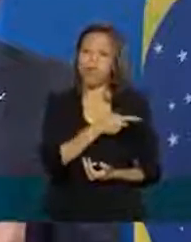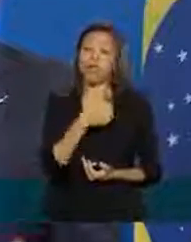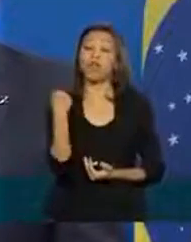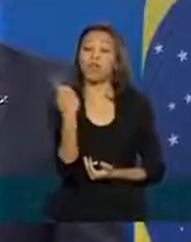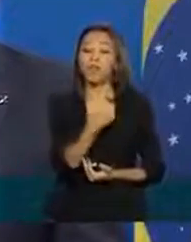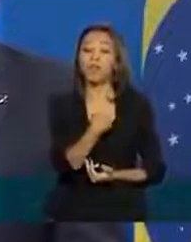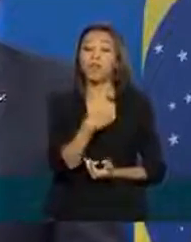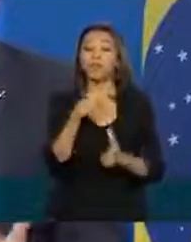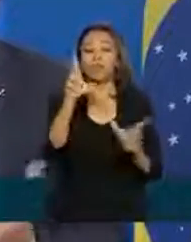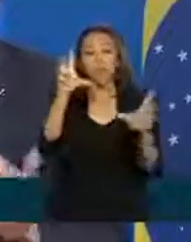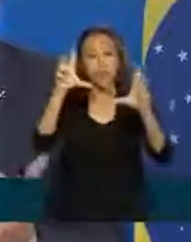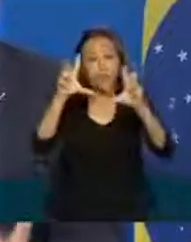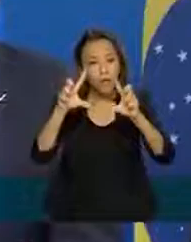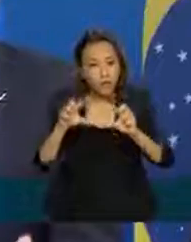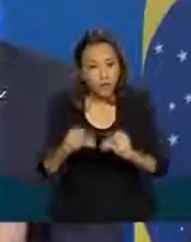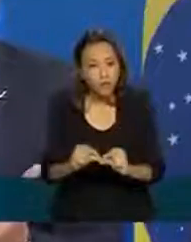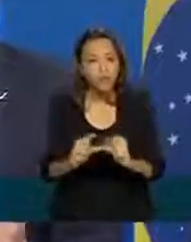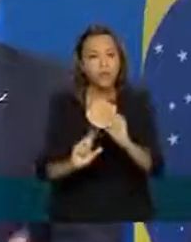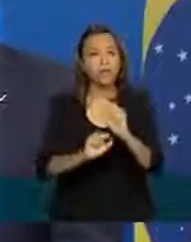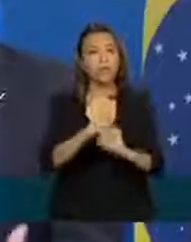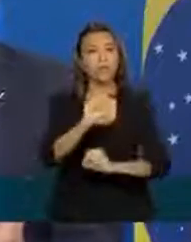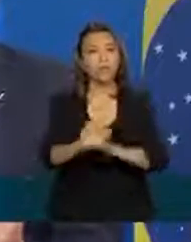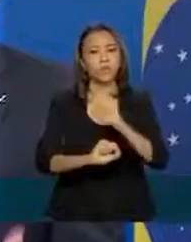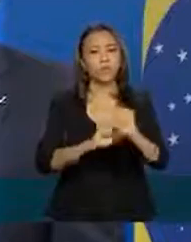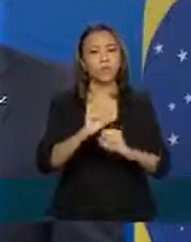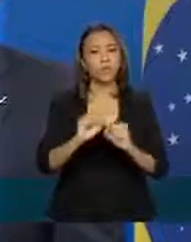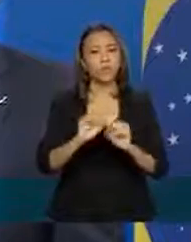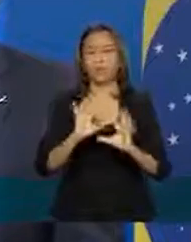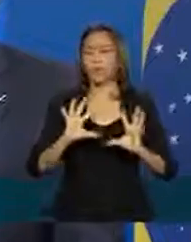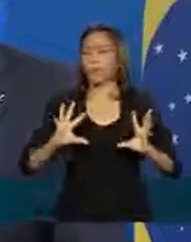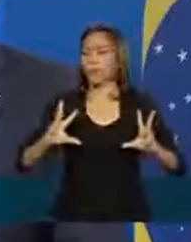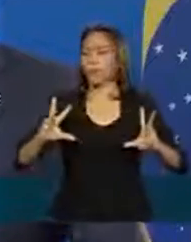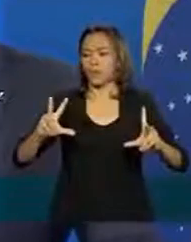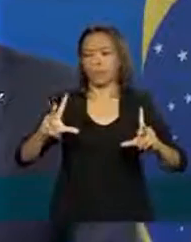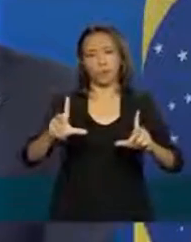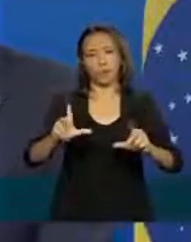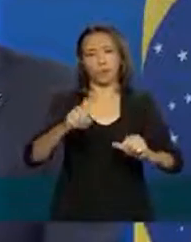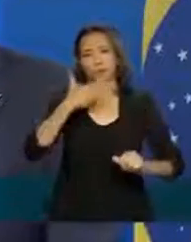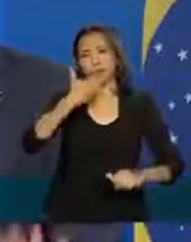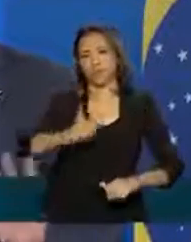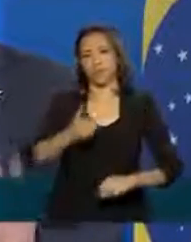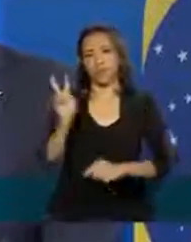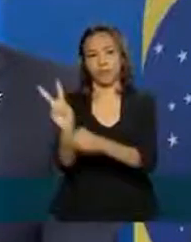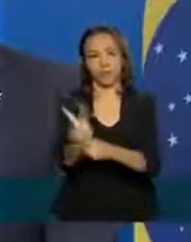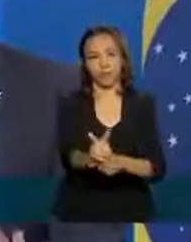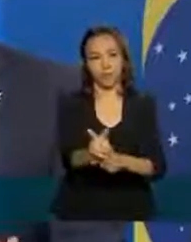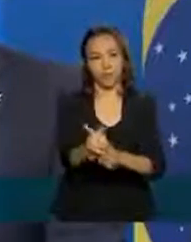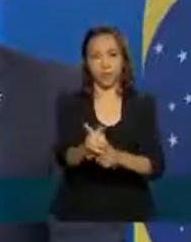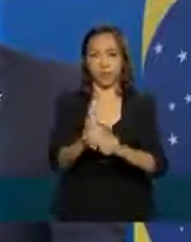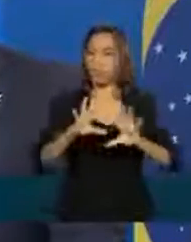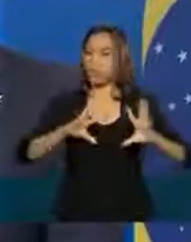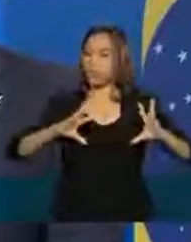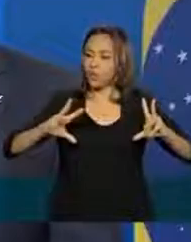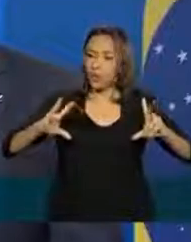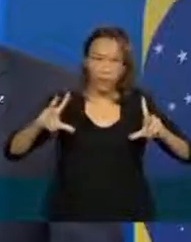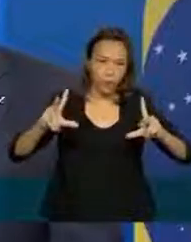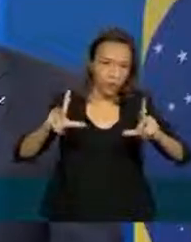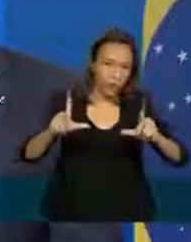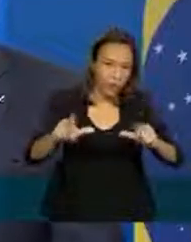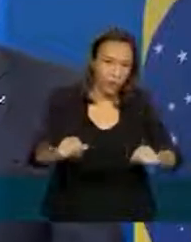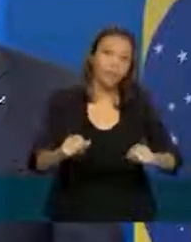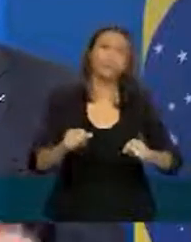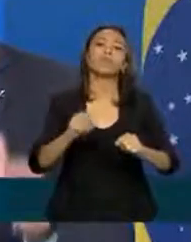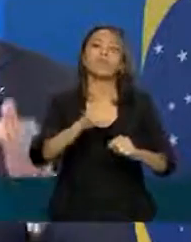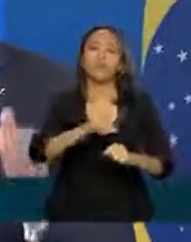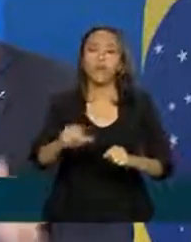estamos reduzindo todas as linhas de crédito, sem exceção. Todas as linhas de crédito